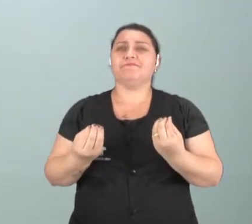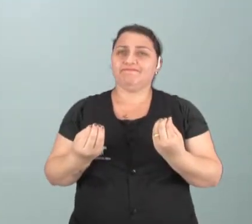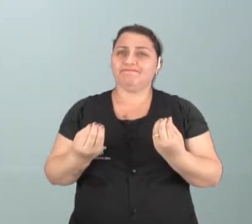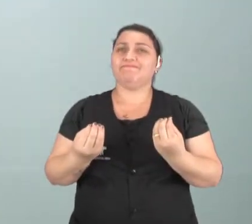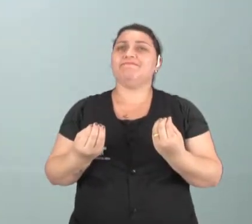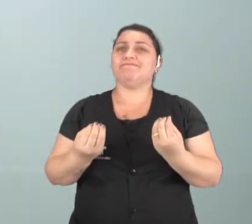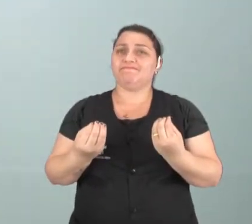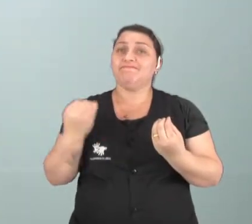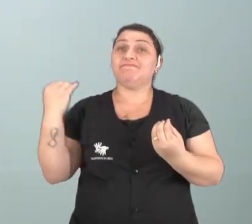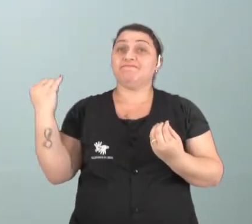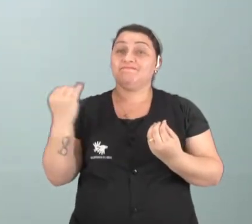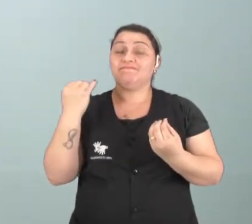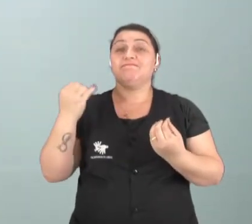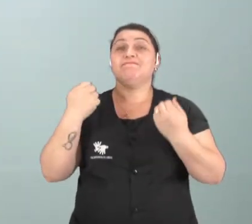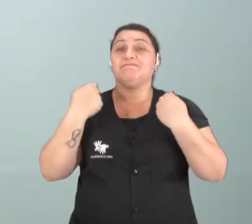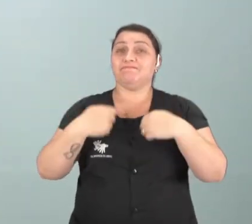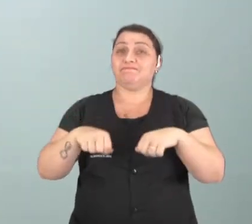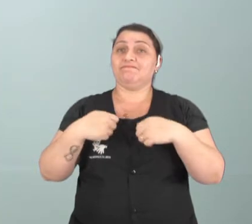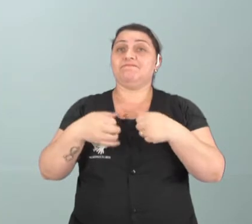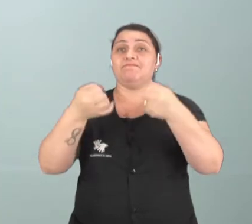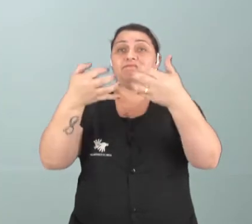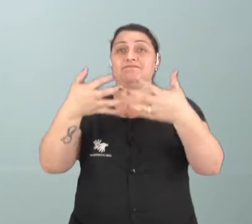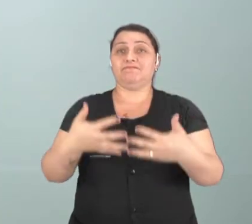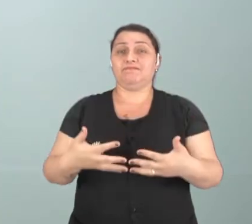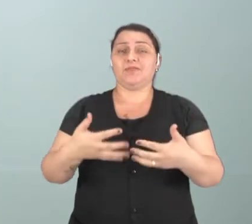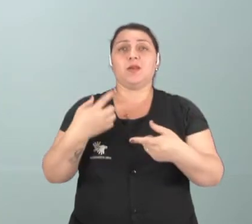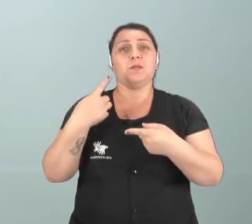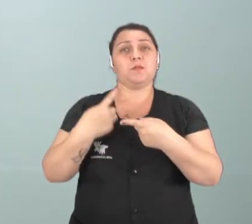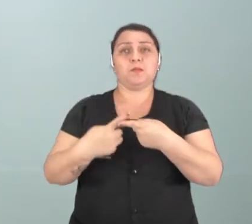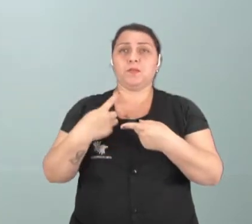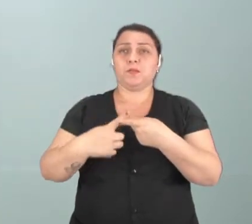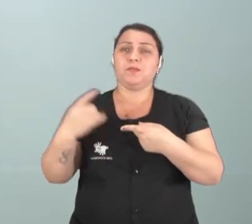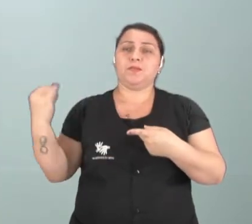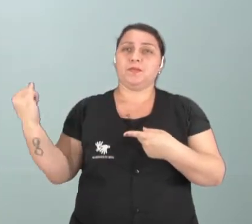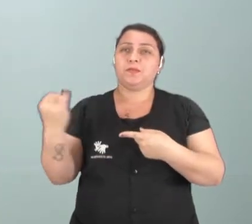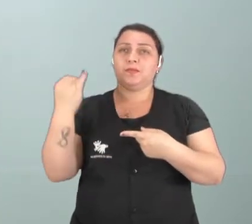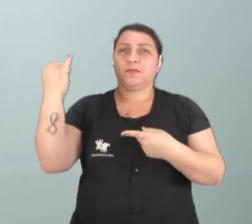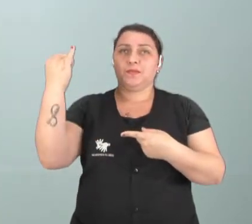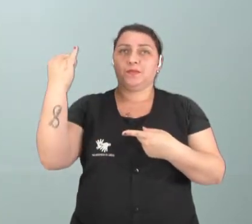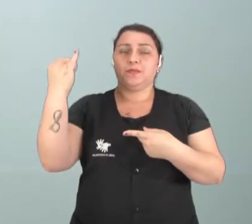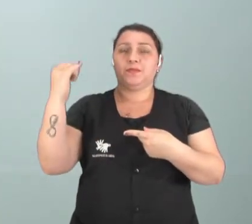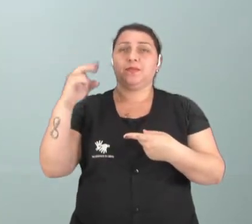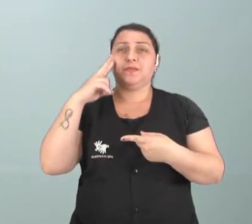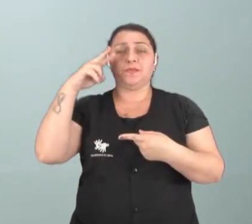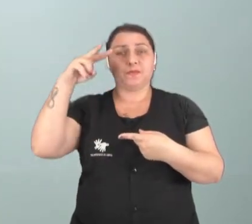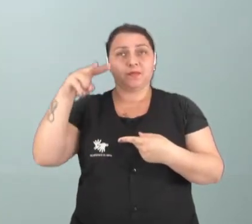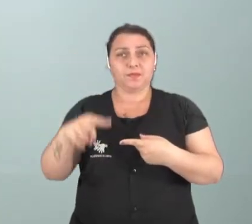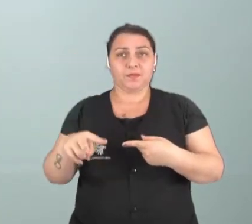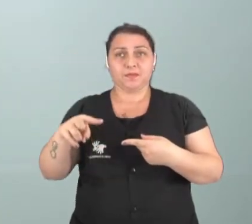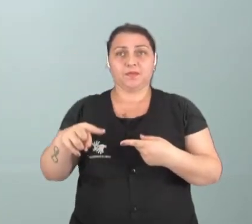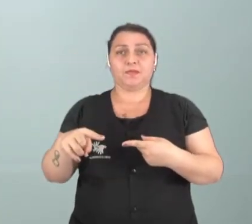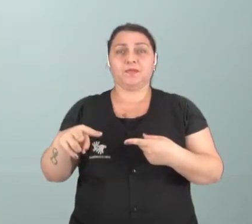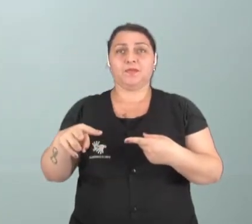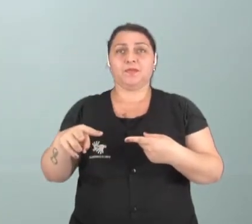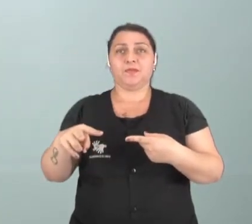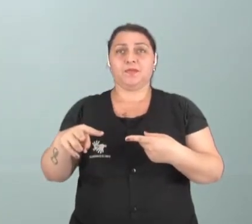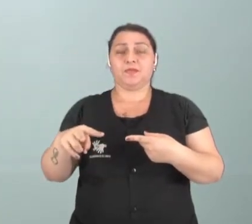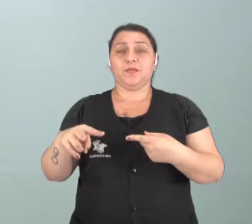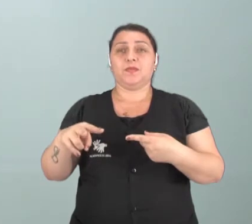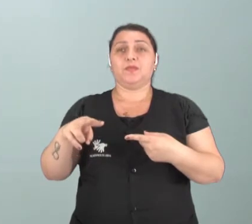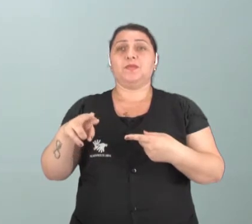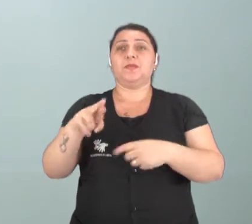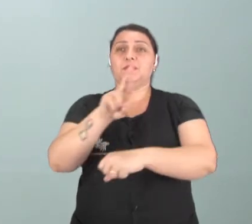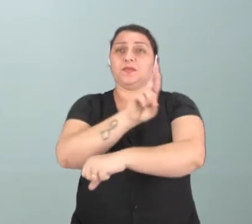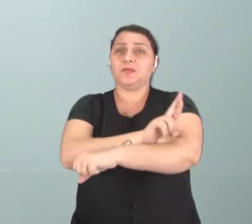falando, tudo bem? Então, por que é importante a gente ver isso em ensino